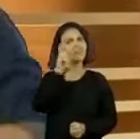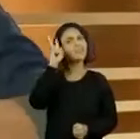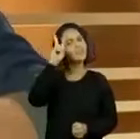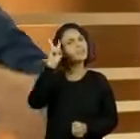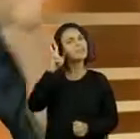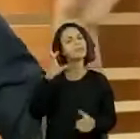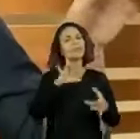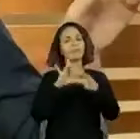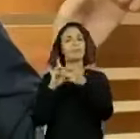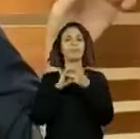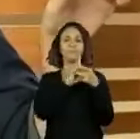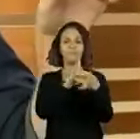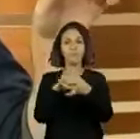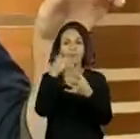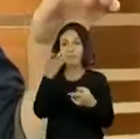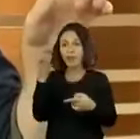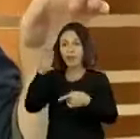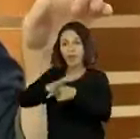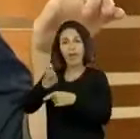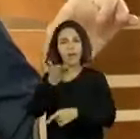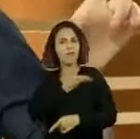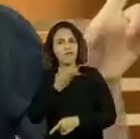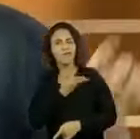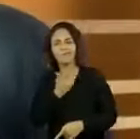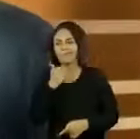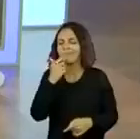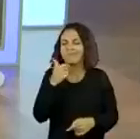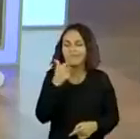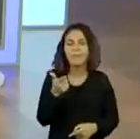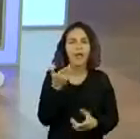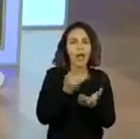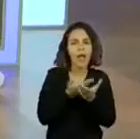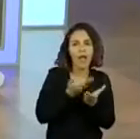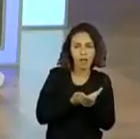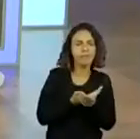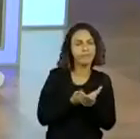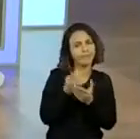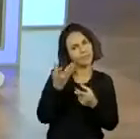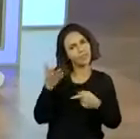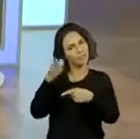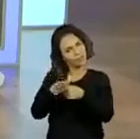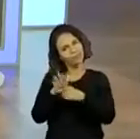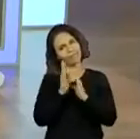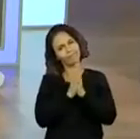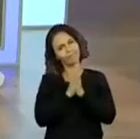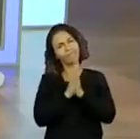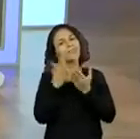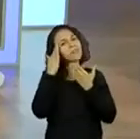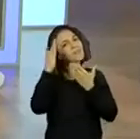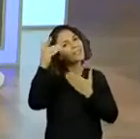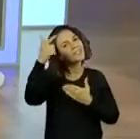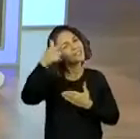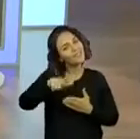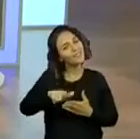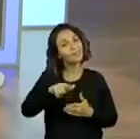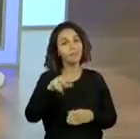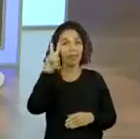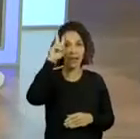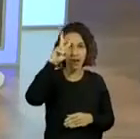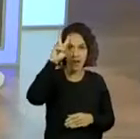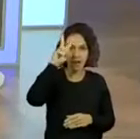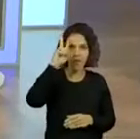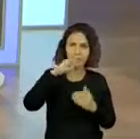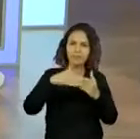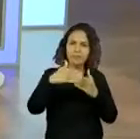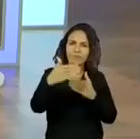coletivo. Então, ajuda aquele colega de que certa medida não está tendo essa aula. Mais uma vez, muito obrigado. Lembre-se que no